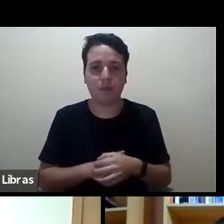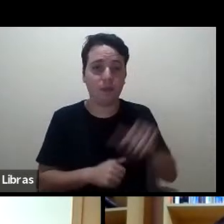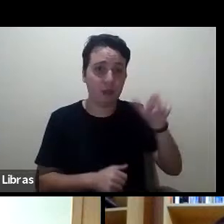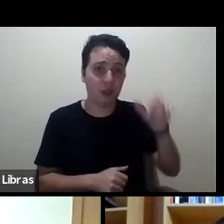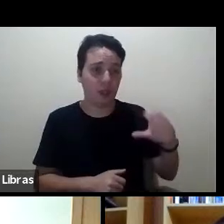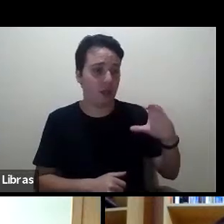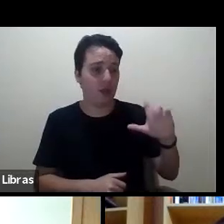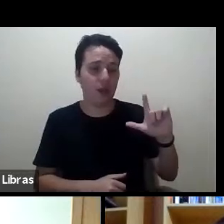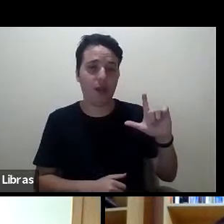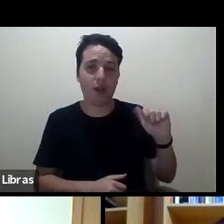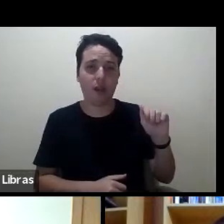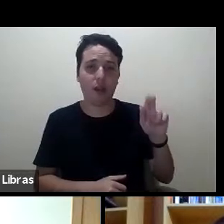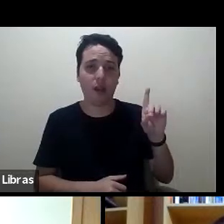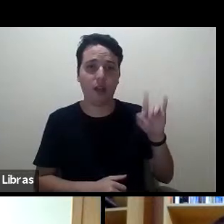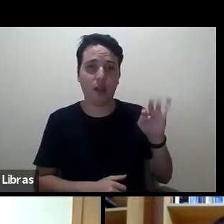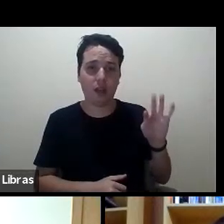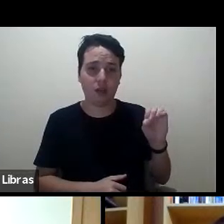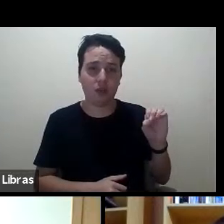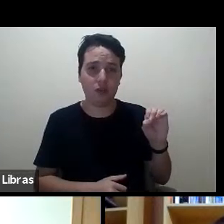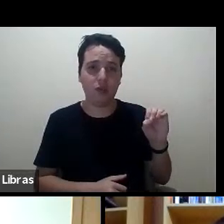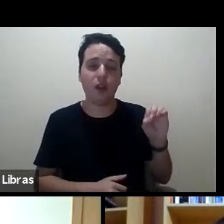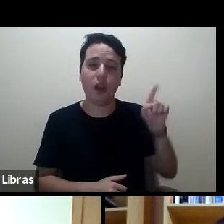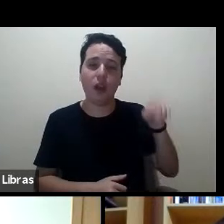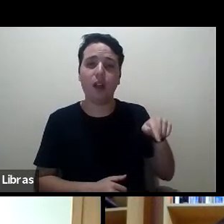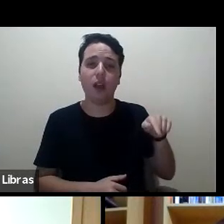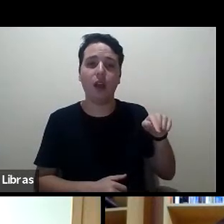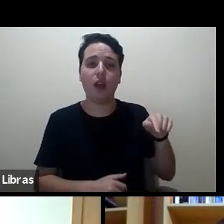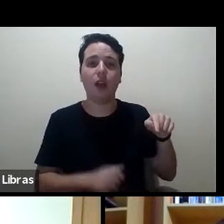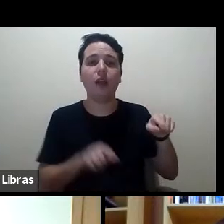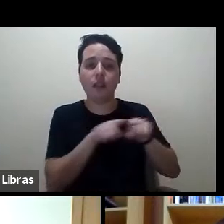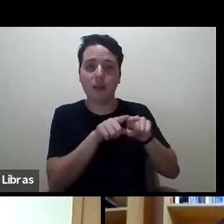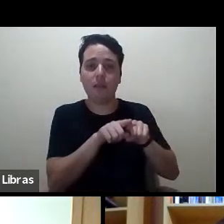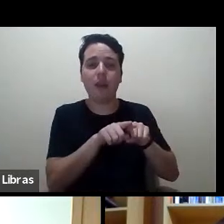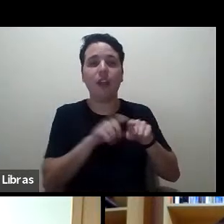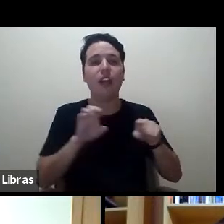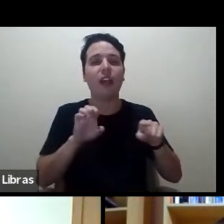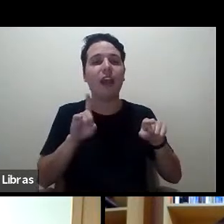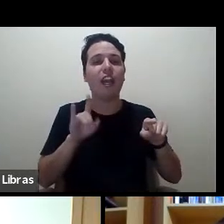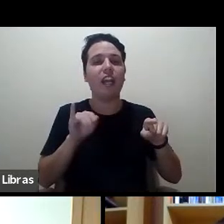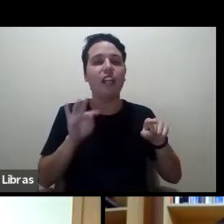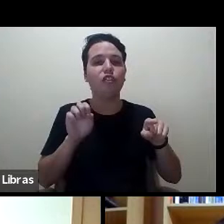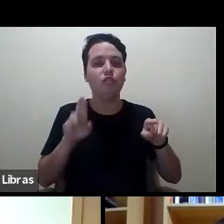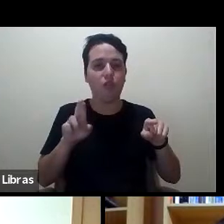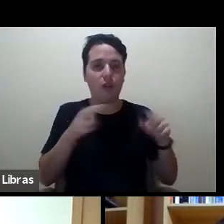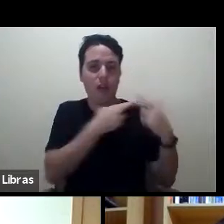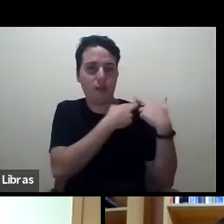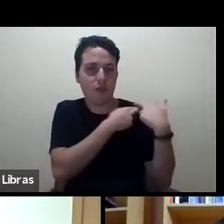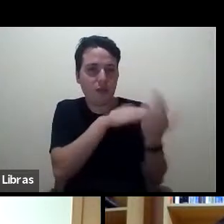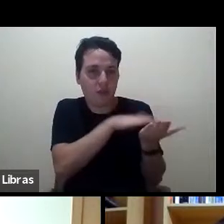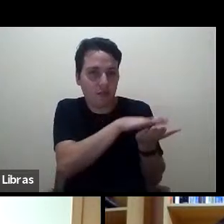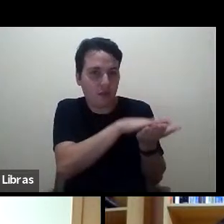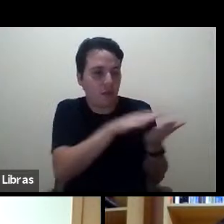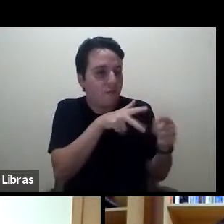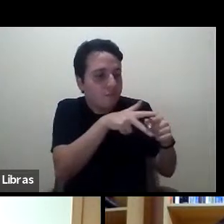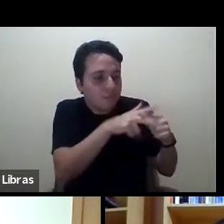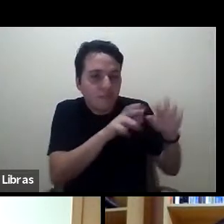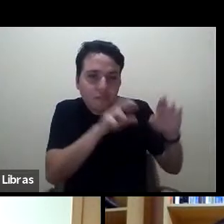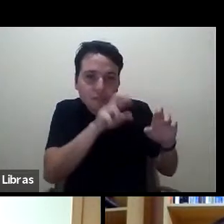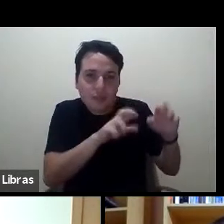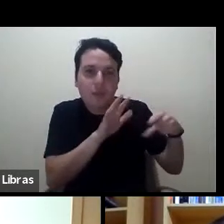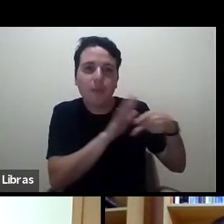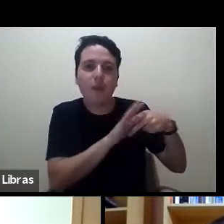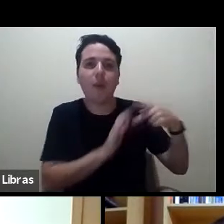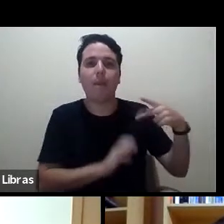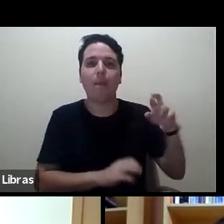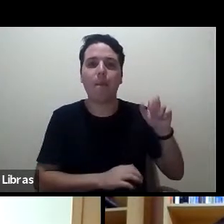editor associado da Education Review de Língua Portuguesa e o editor da revista Praxis